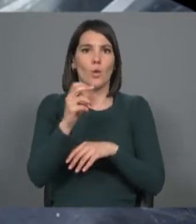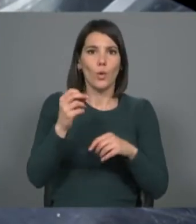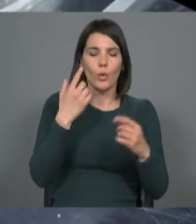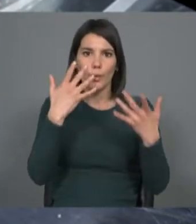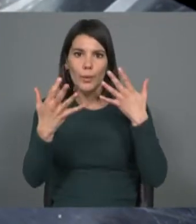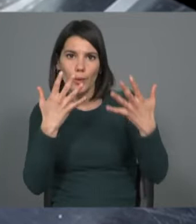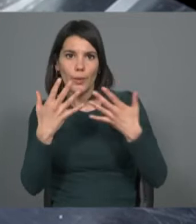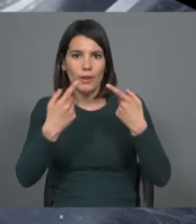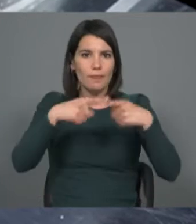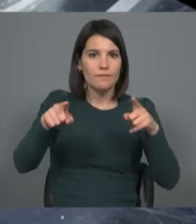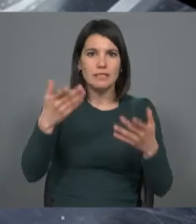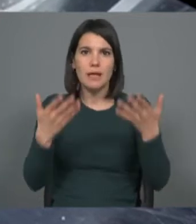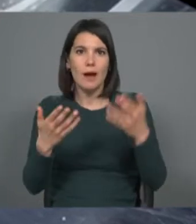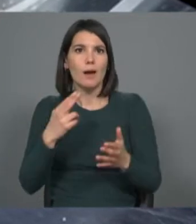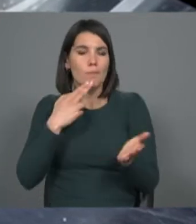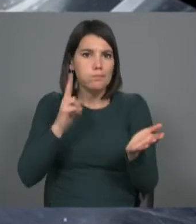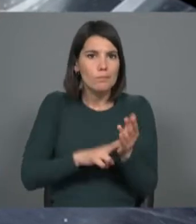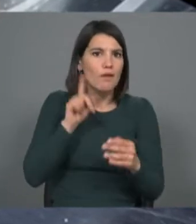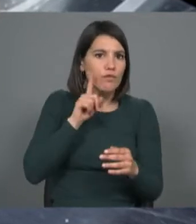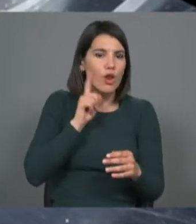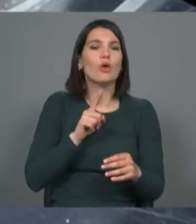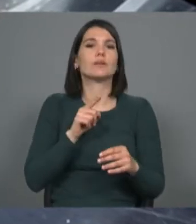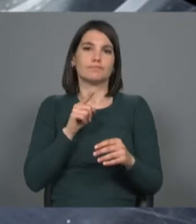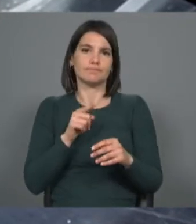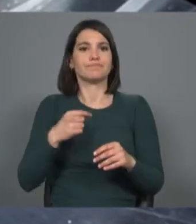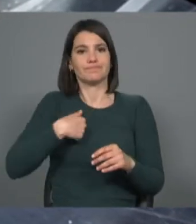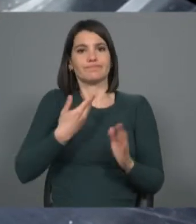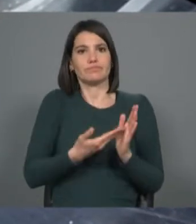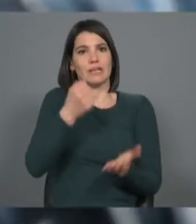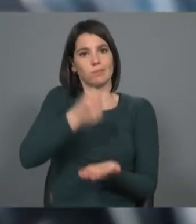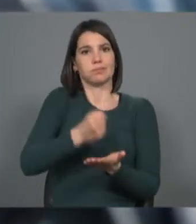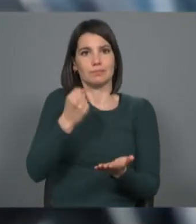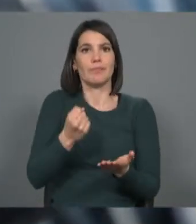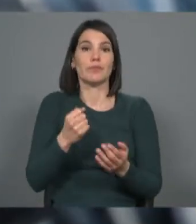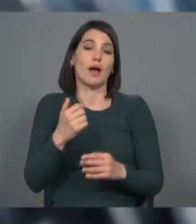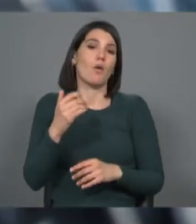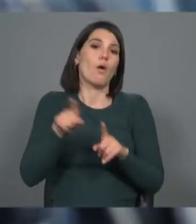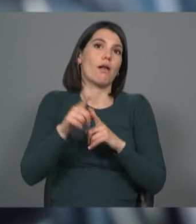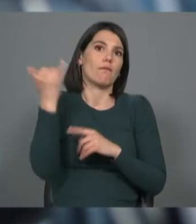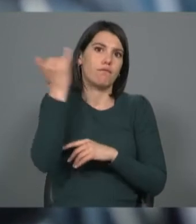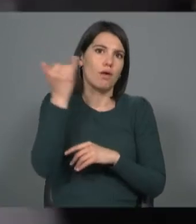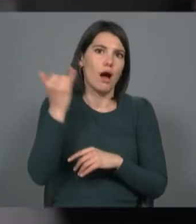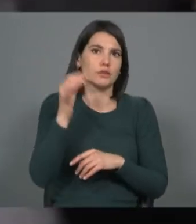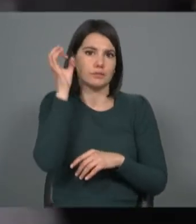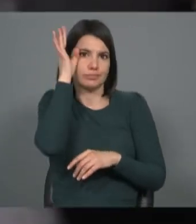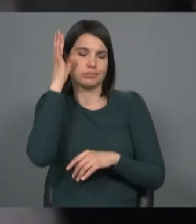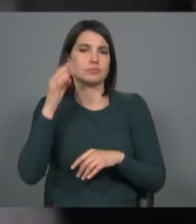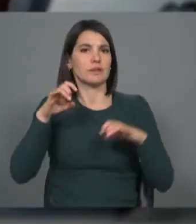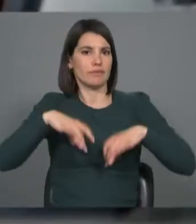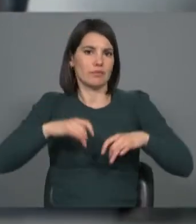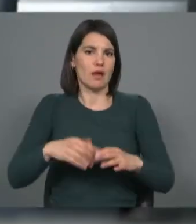sua autenticidade, protegendo os consumidores contra as falsificações e também promovendo uma concorrência leal entre os operadores